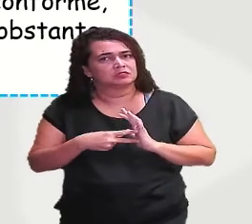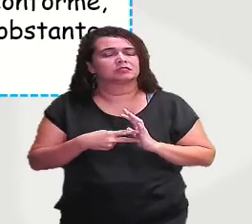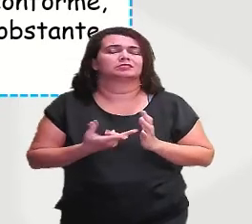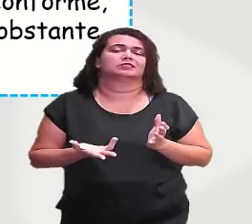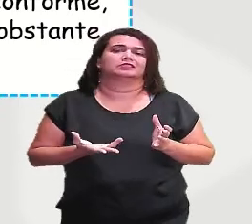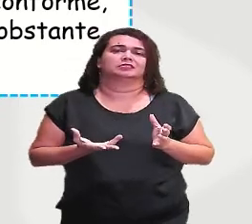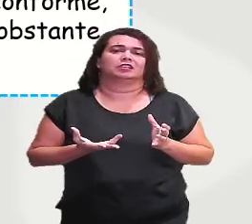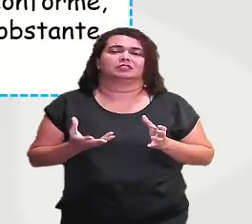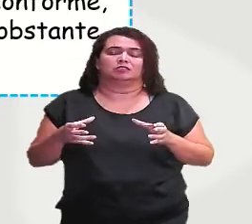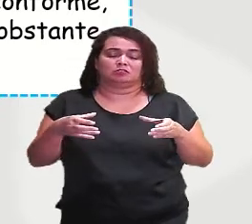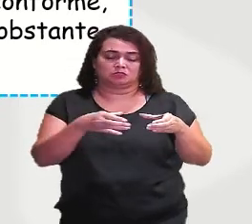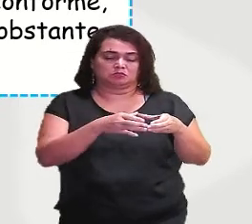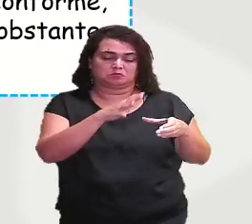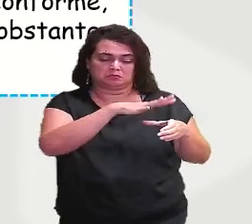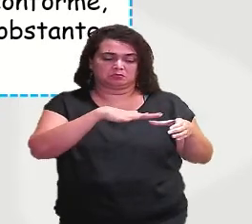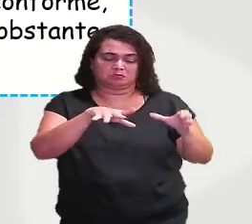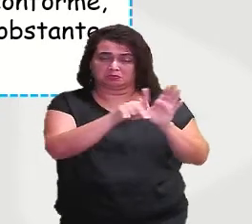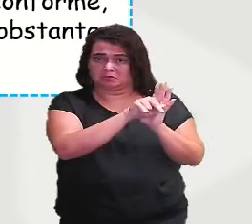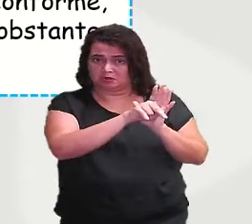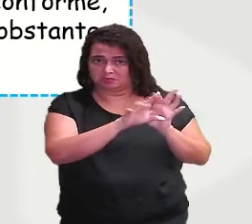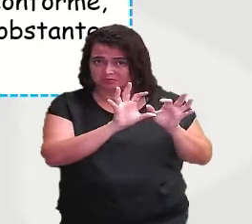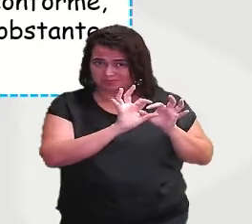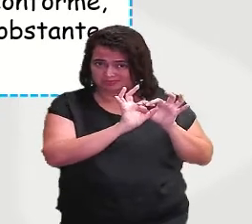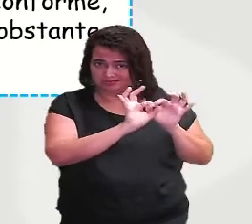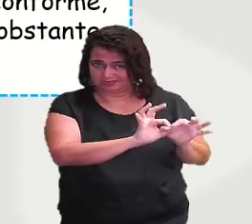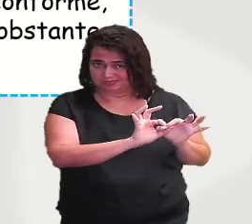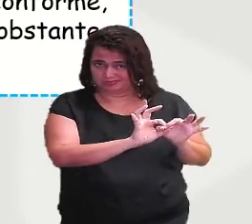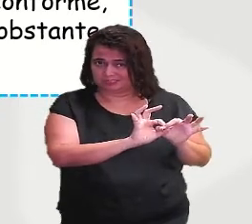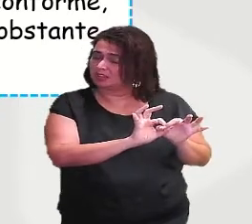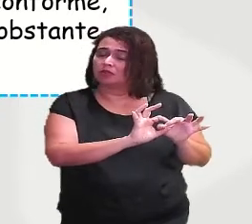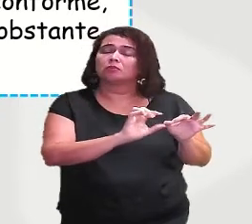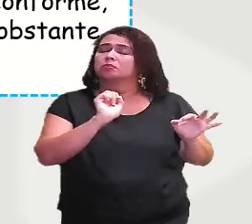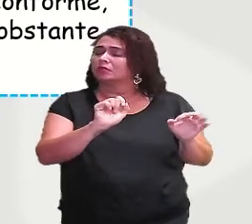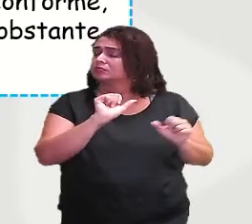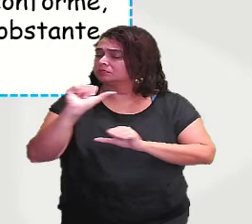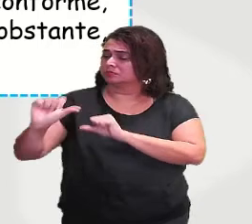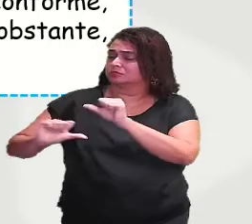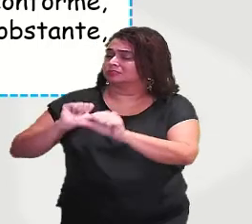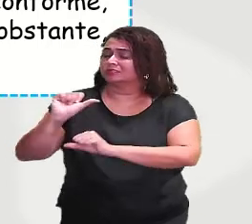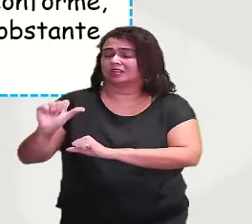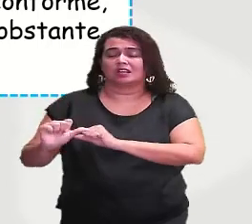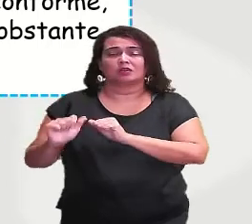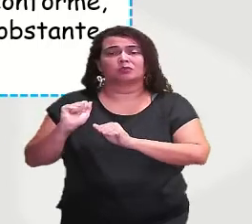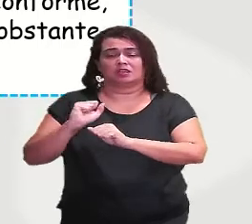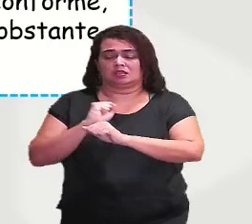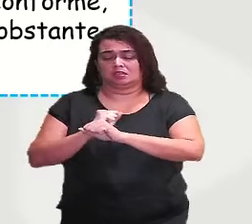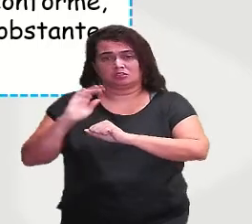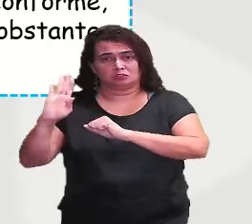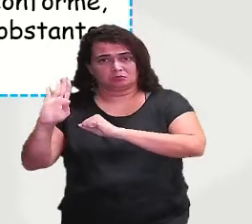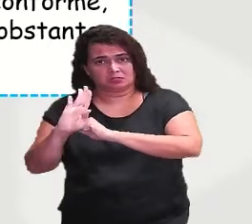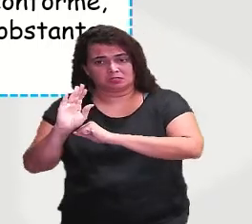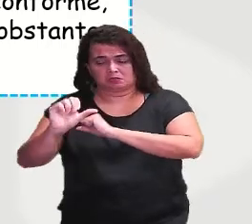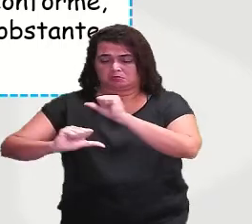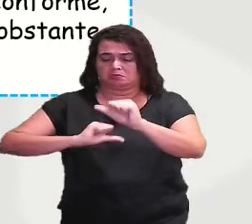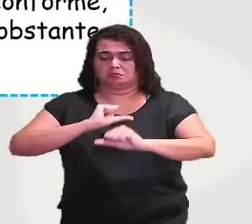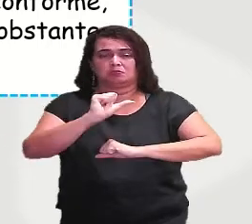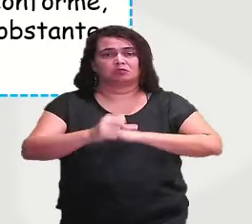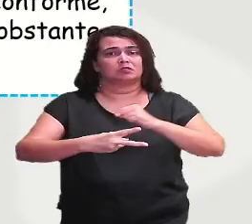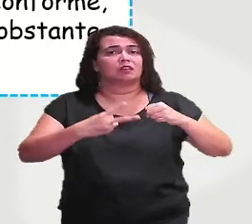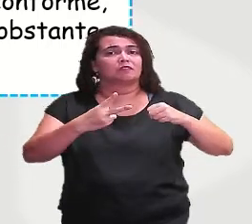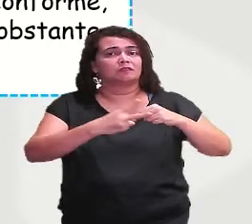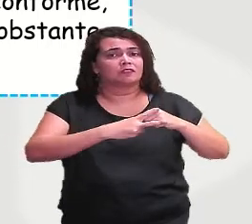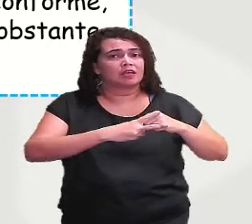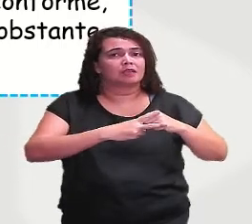Uma palavra, dependendo do contexto, ela pode ser um substantivo, ela pode ser um verbo. Então, acho isso bastante interessante aí na língua portuguesa, né?